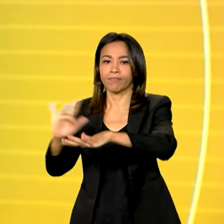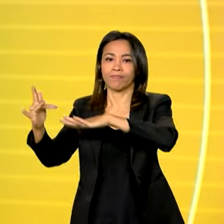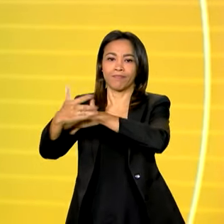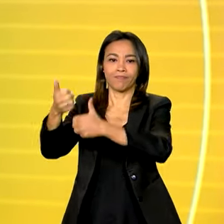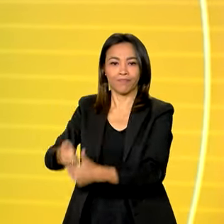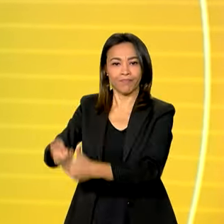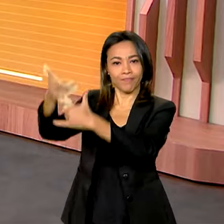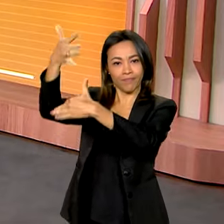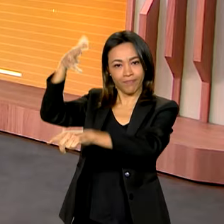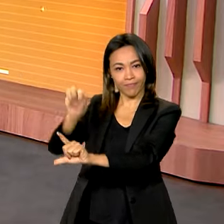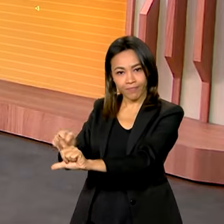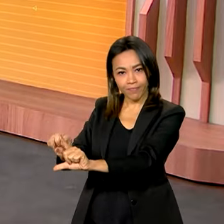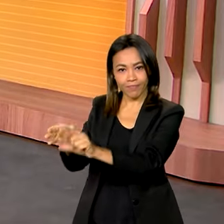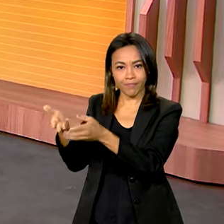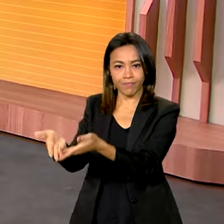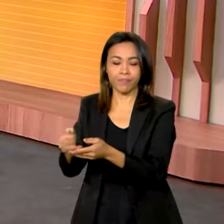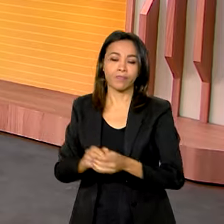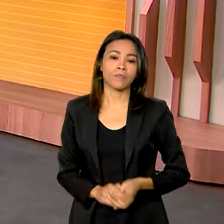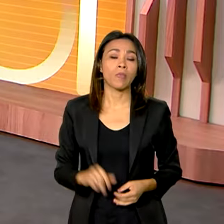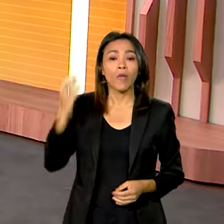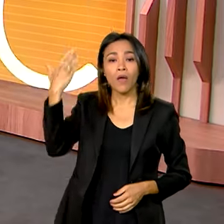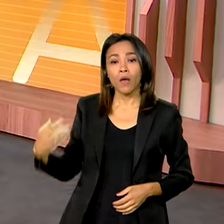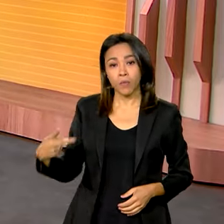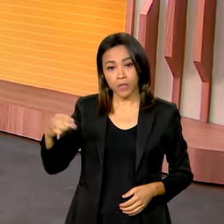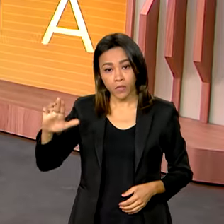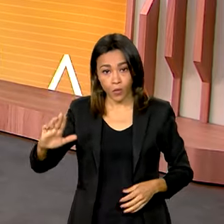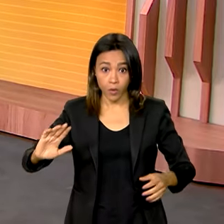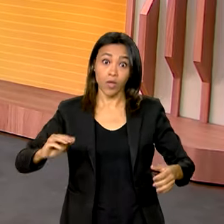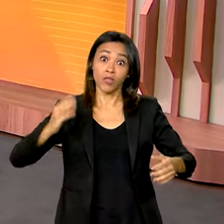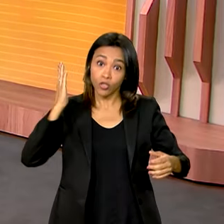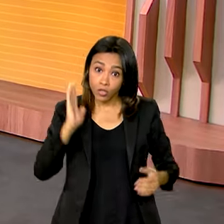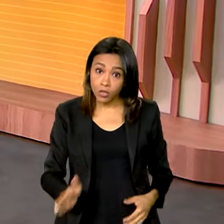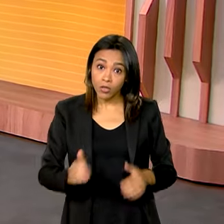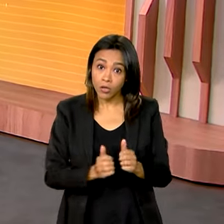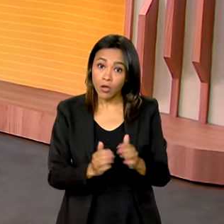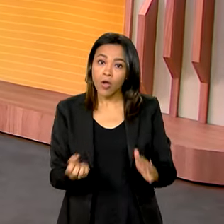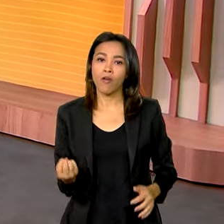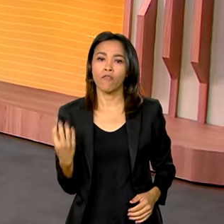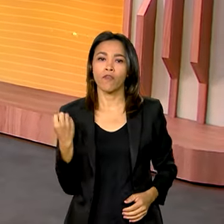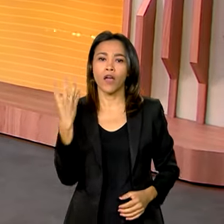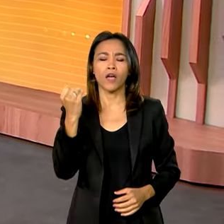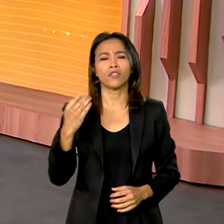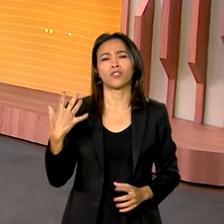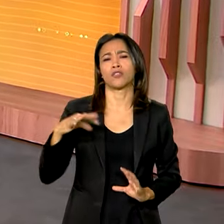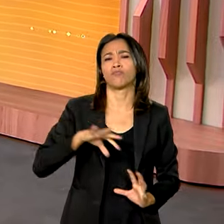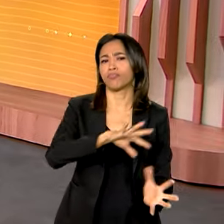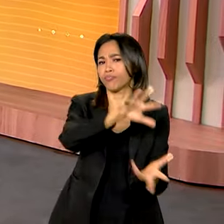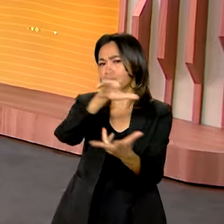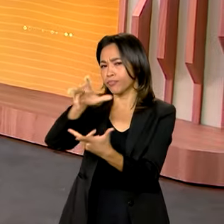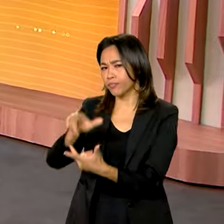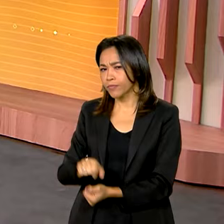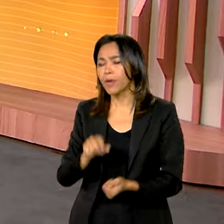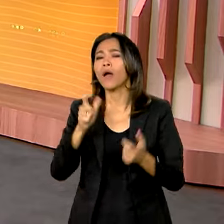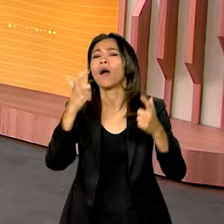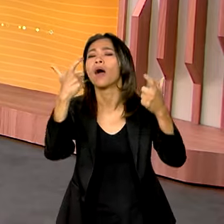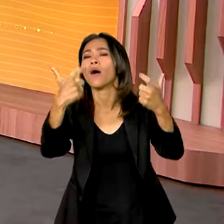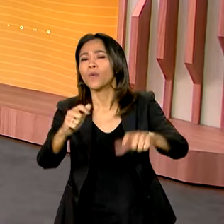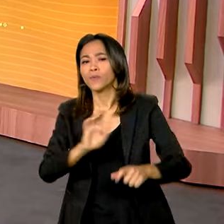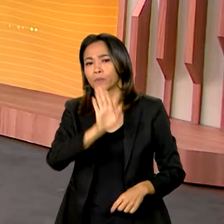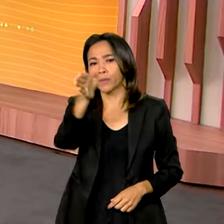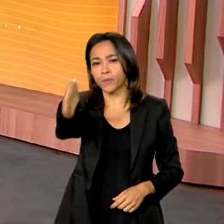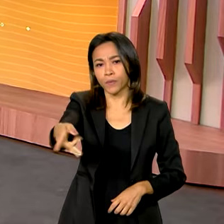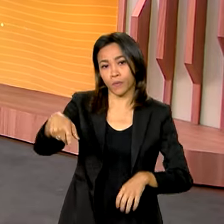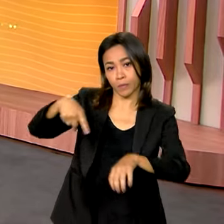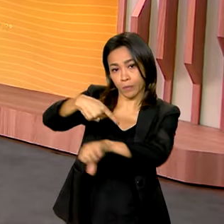sociais. O presidente Lula inicia a viagem internacional, a agenda internacional, com uma viagem ao Paraguai,